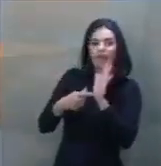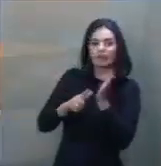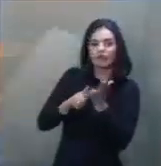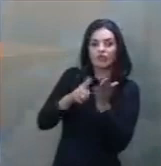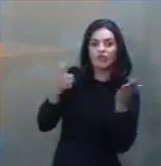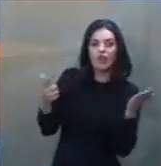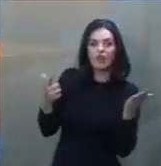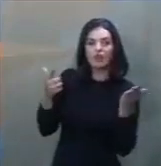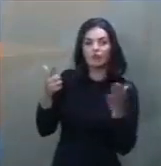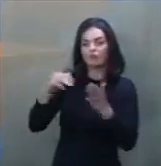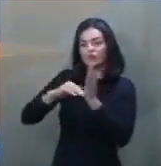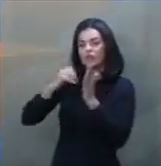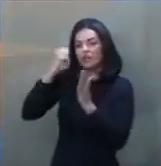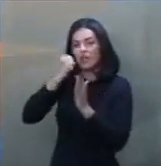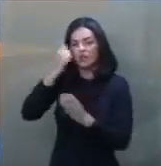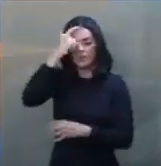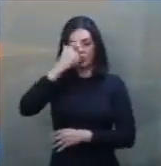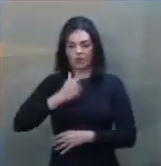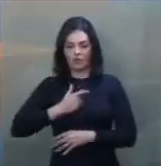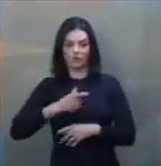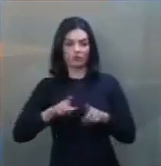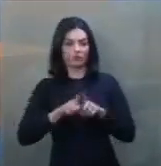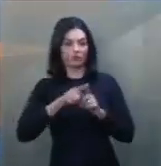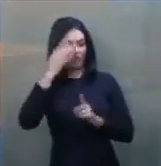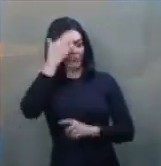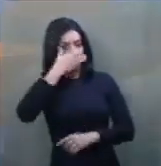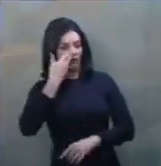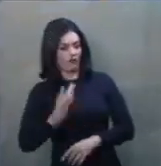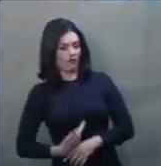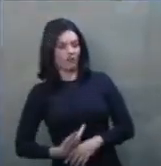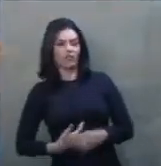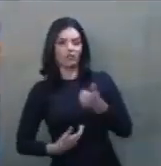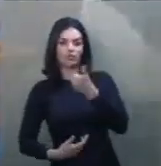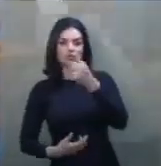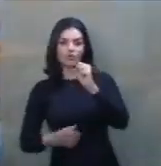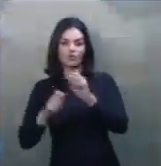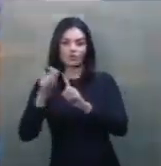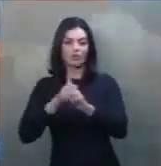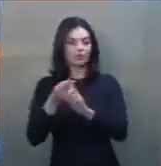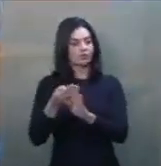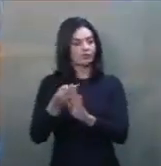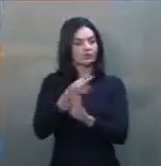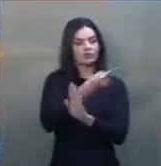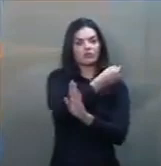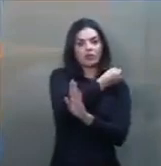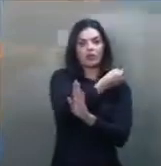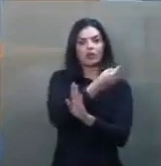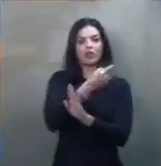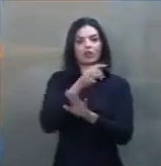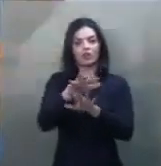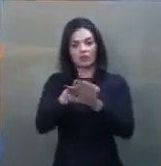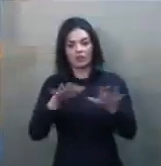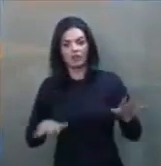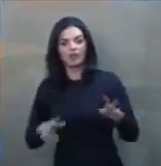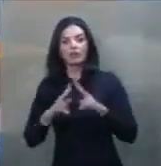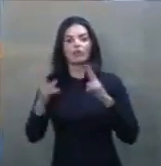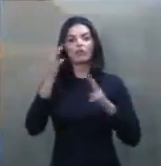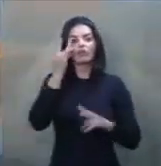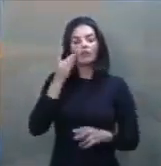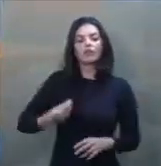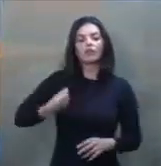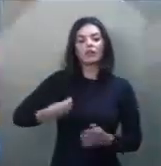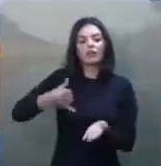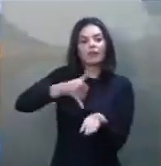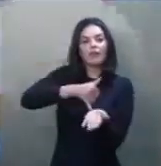mesmo, eu mesmo, sou a prova viva disso. Dezoito meses atrás estava dizendo, no remoto e no presencial, o preço do petróleo